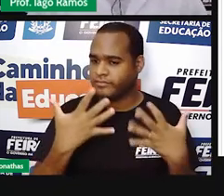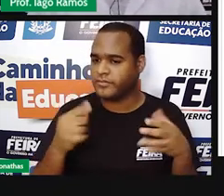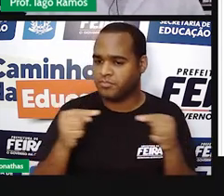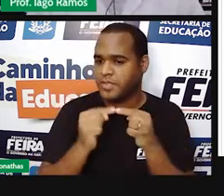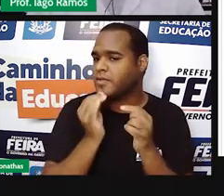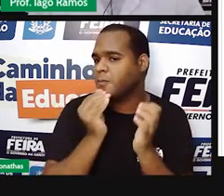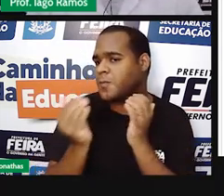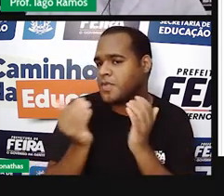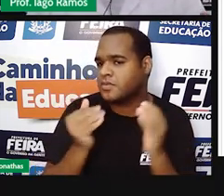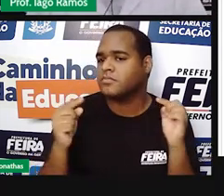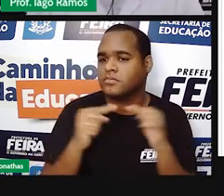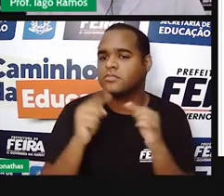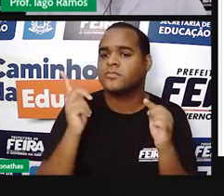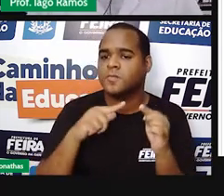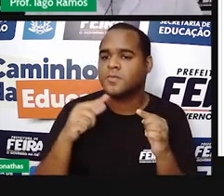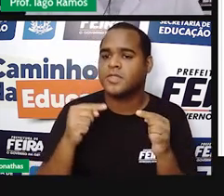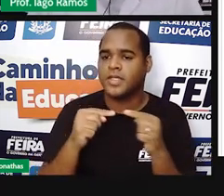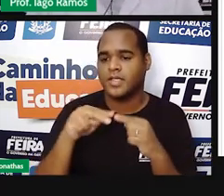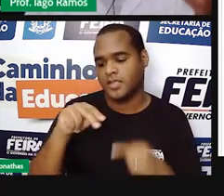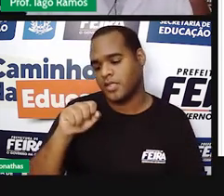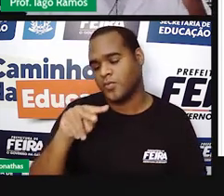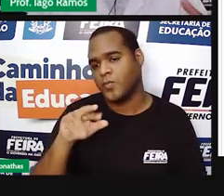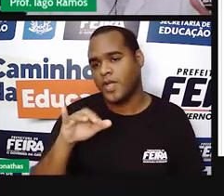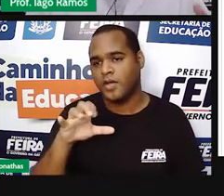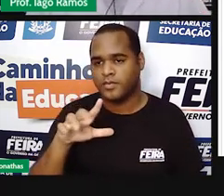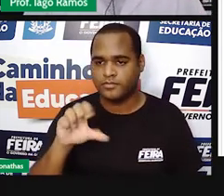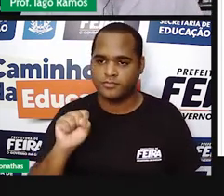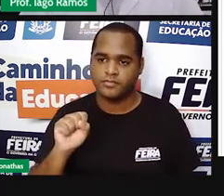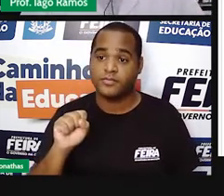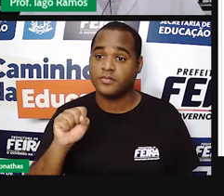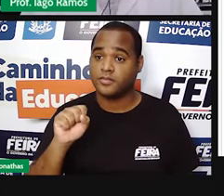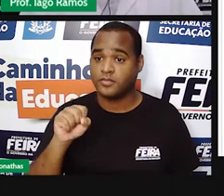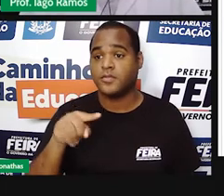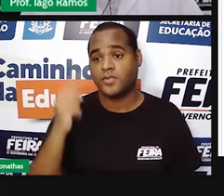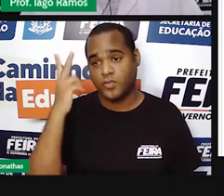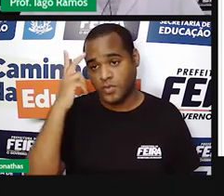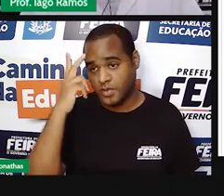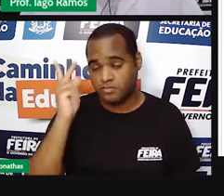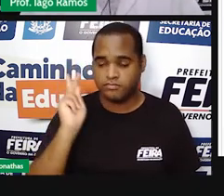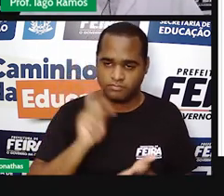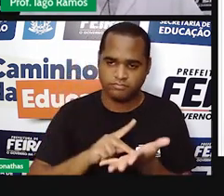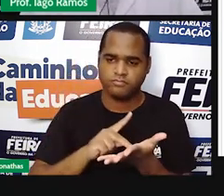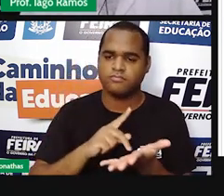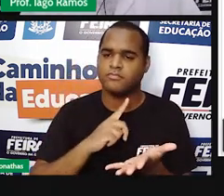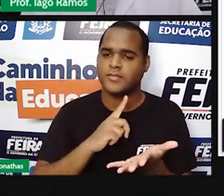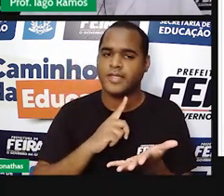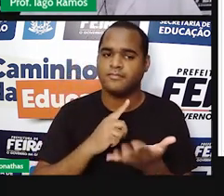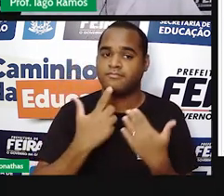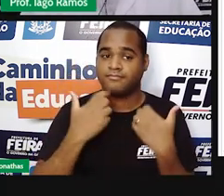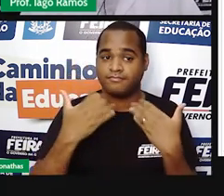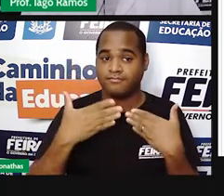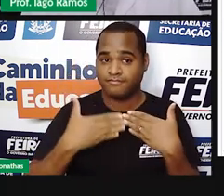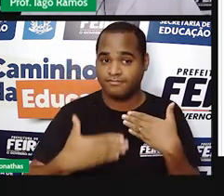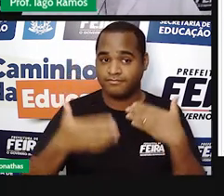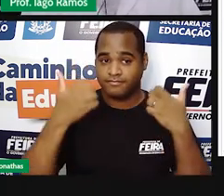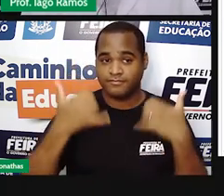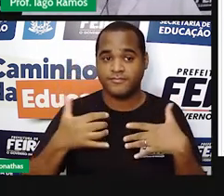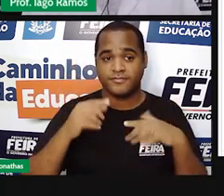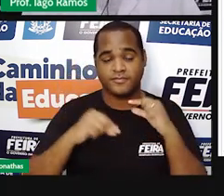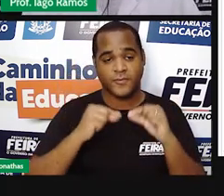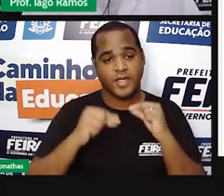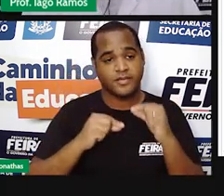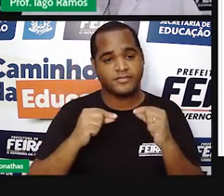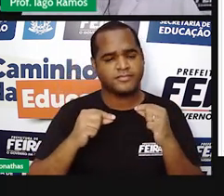representar o número real, sendo ele natural, né? Belezinha. Então vamos lá avançar. Por quê?